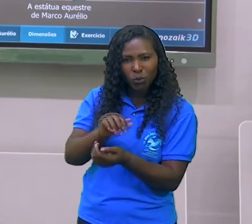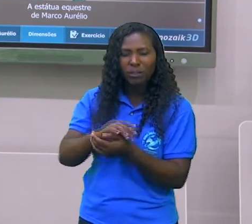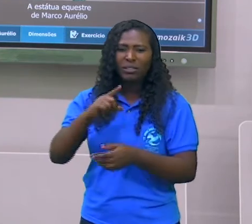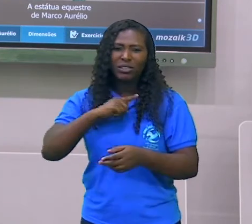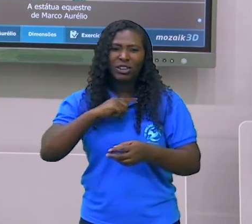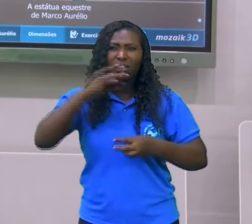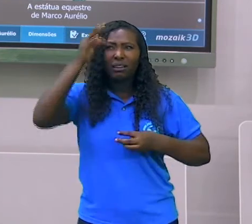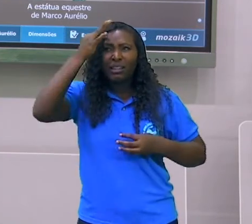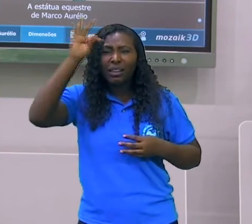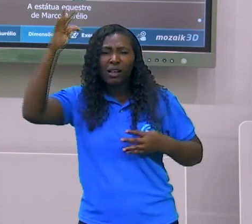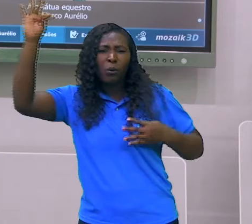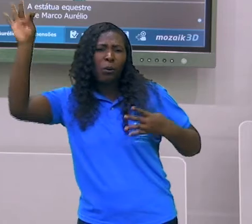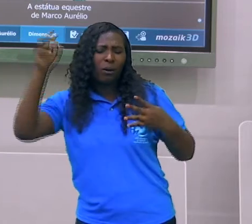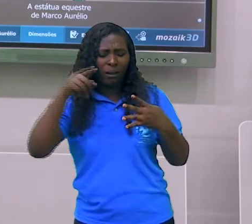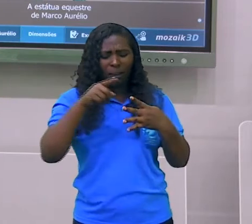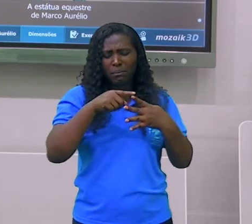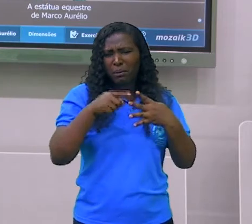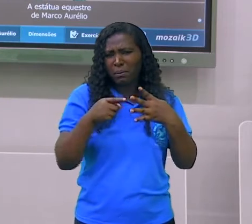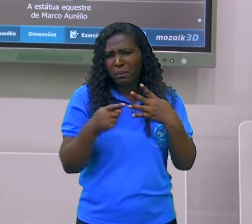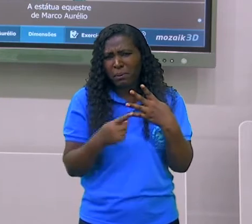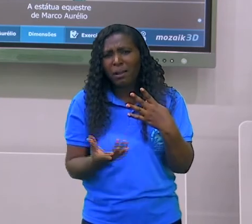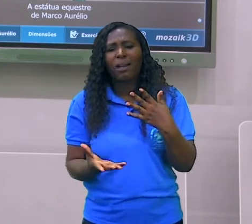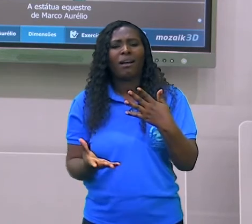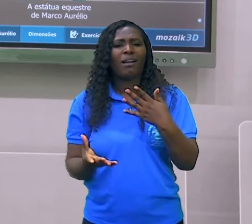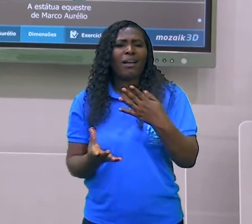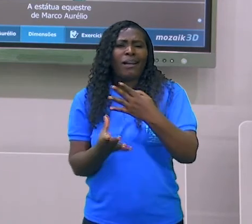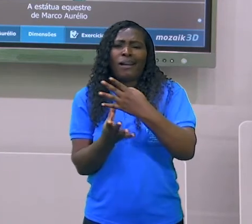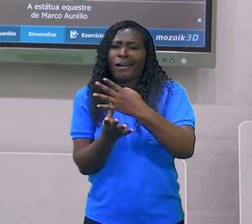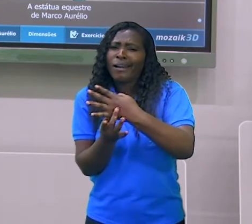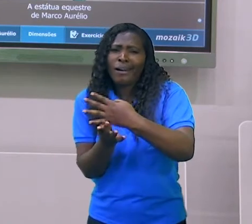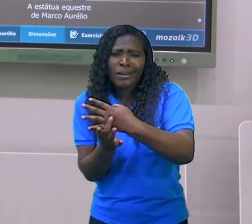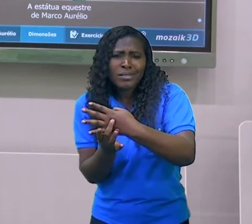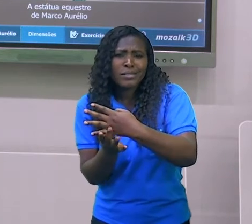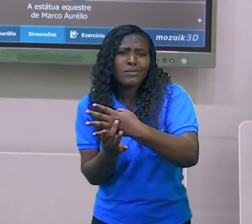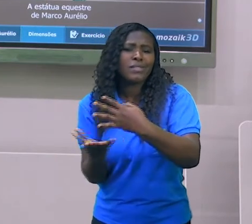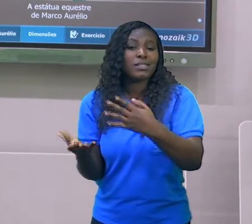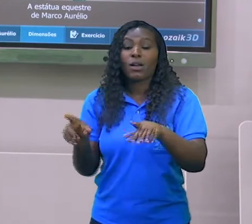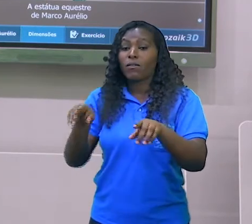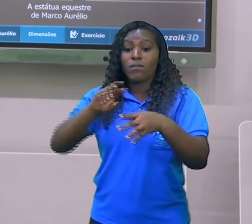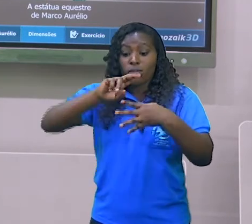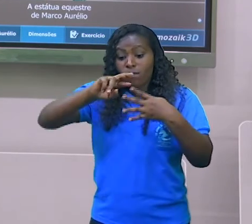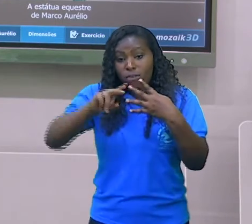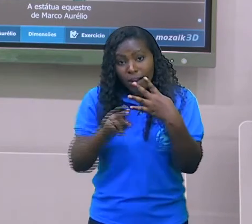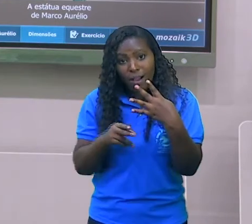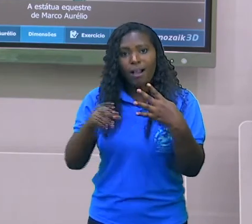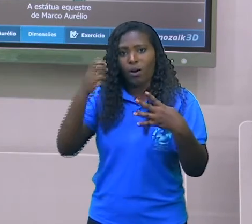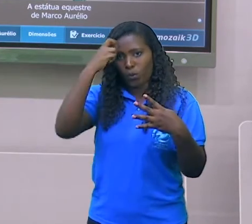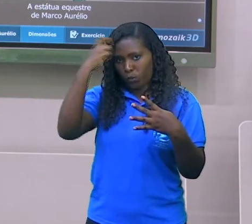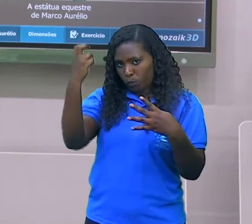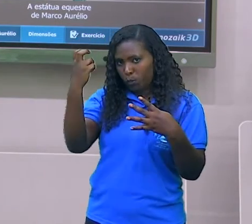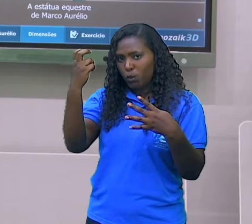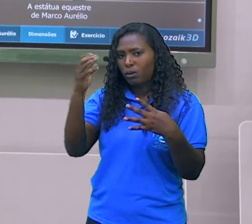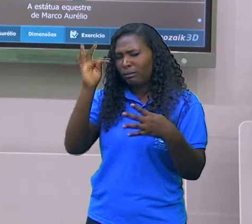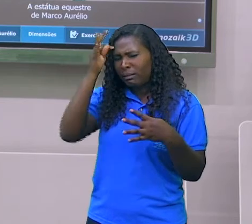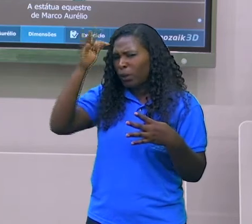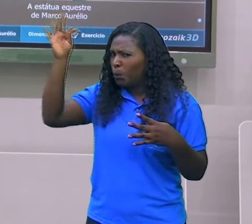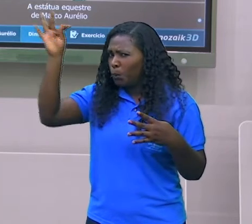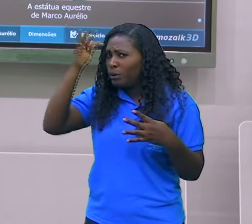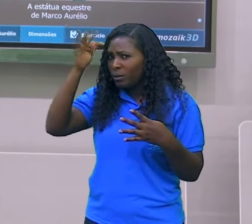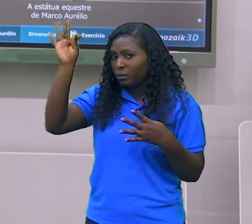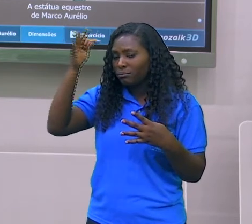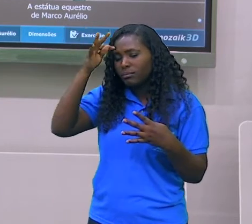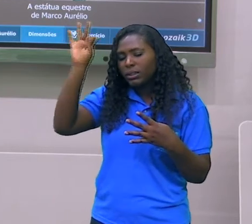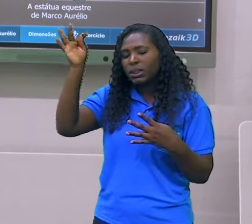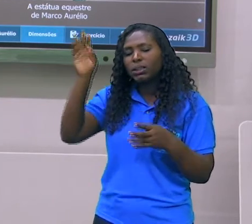principais centros de difusão dos valores do helenismo e da cultura helenística foram, como dizemos, Alexandria, lá no